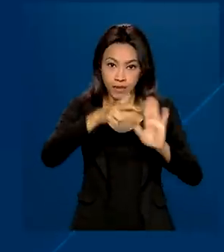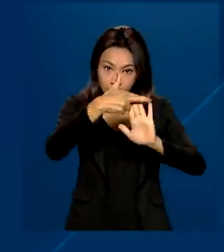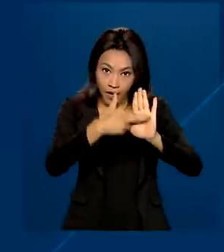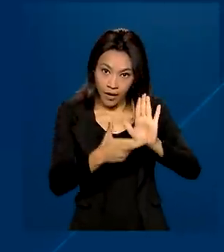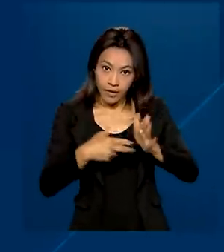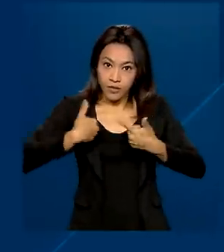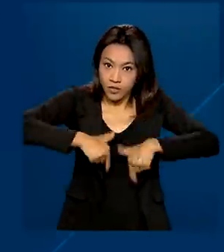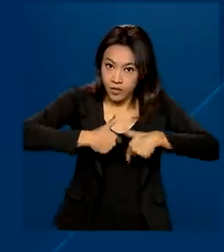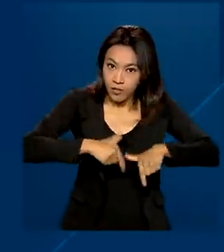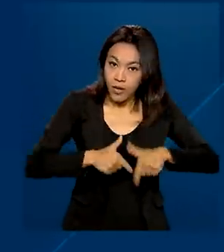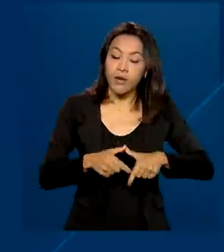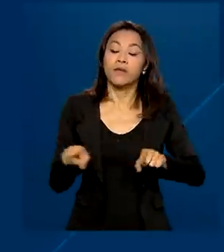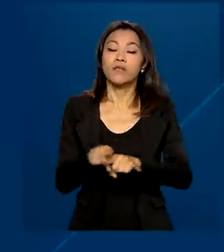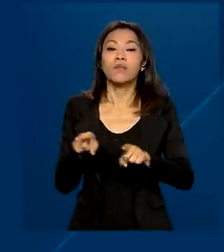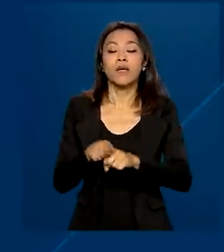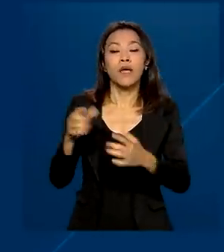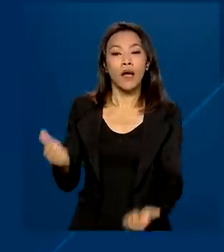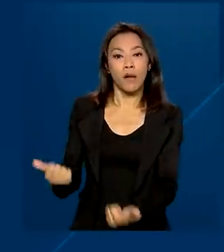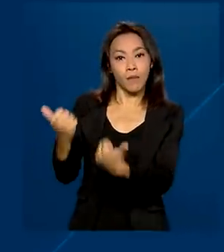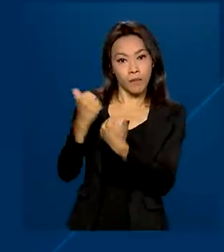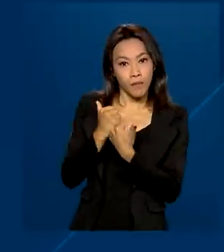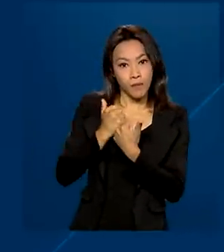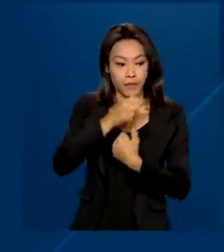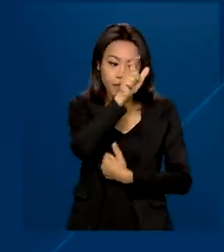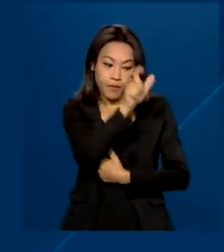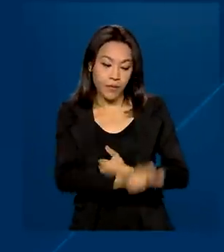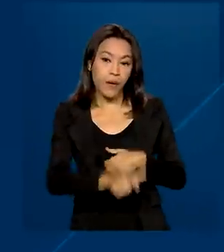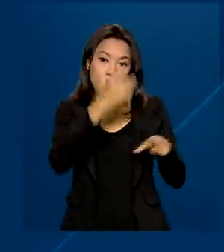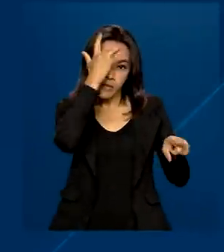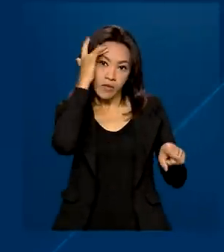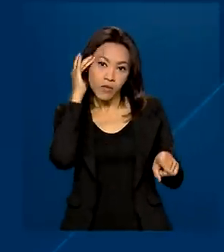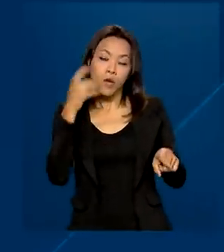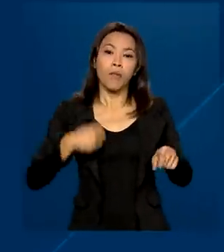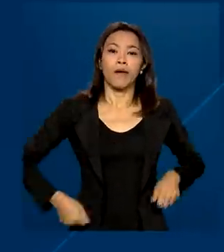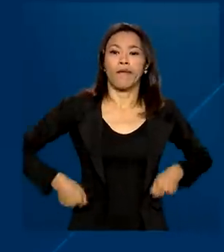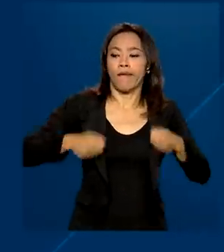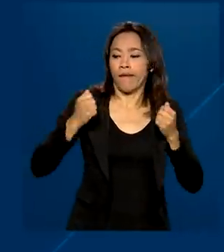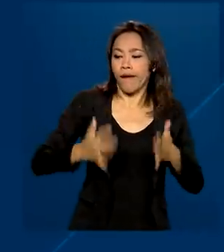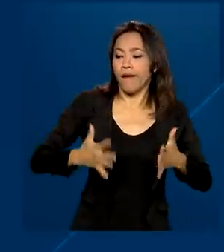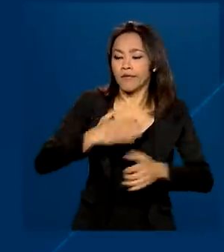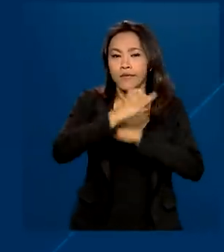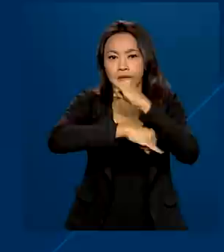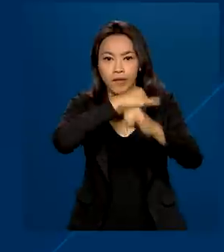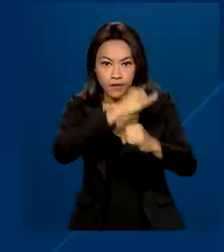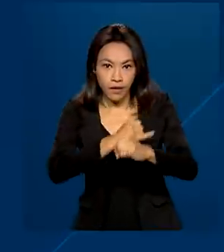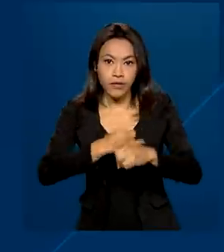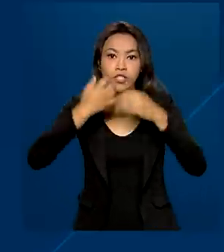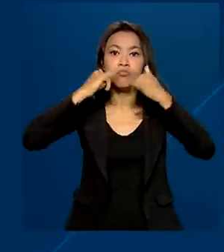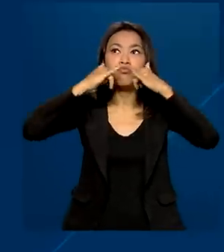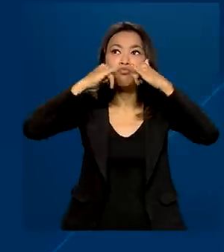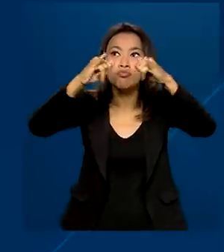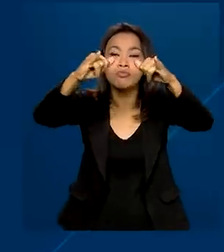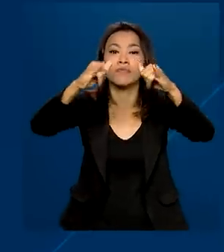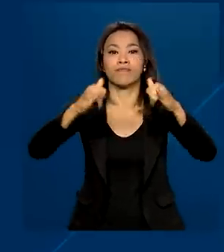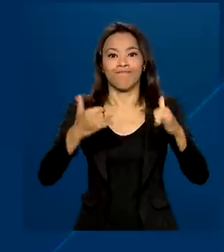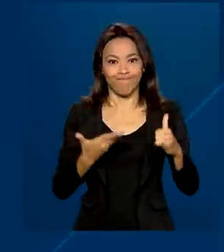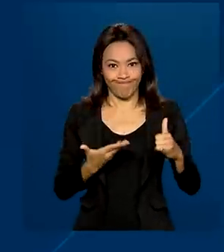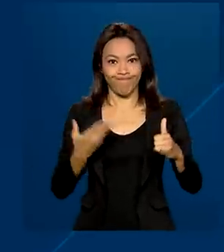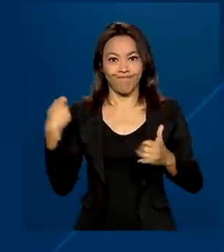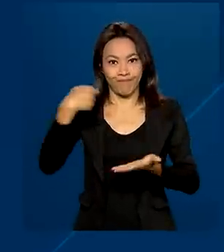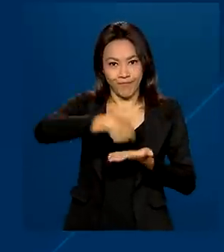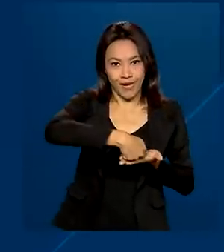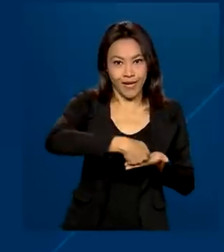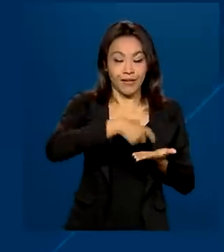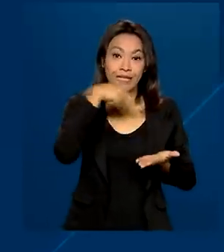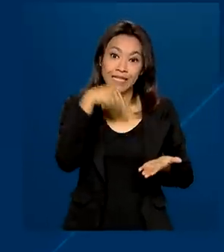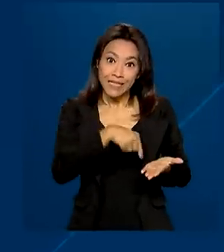deve fornecer ajuda de custo ao funcionário para gastos com internet e energia, não caracterizando